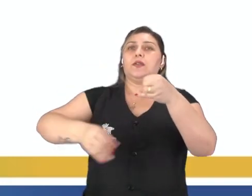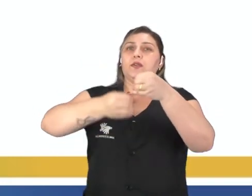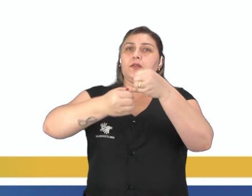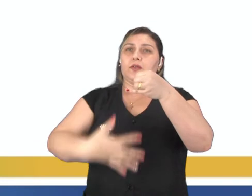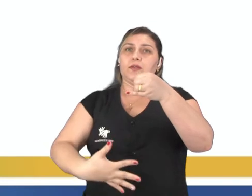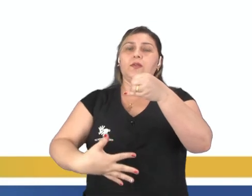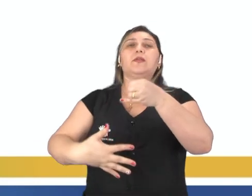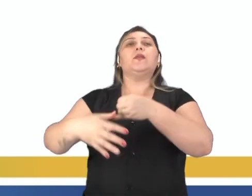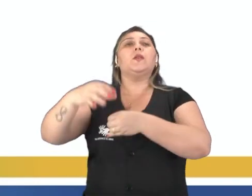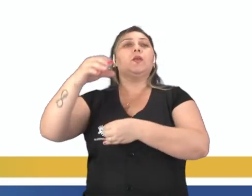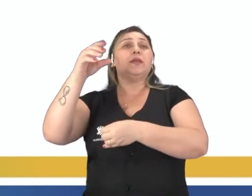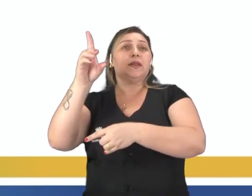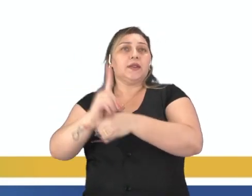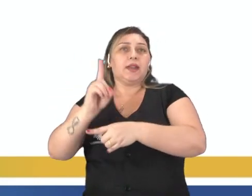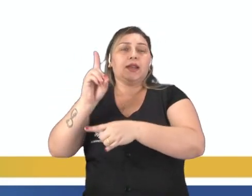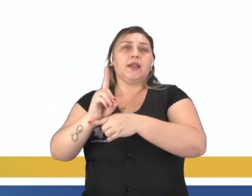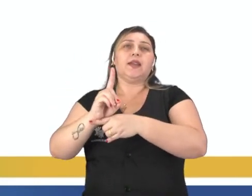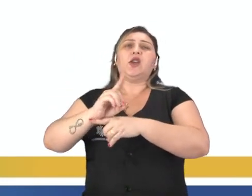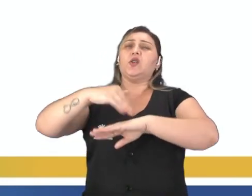Gente,